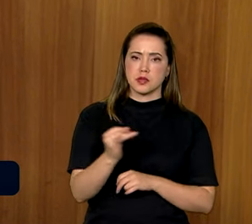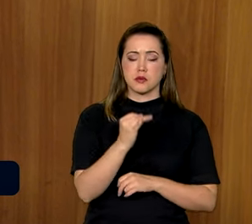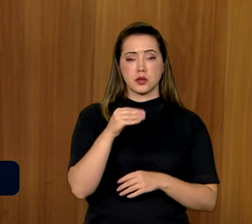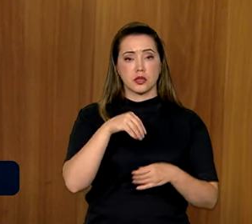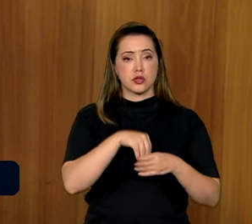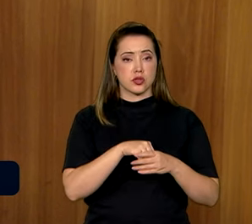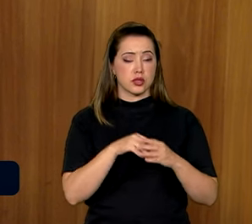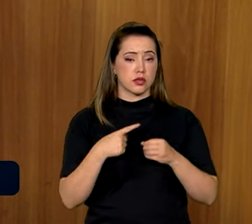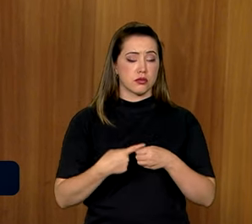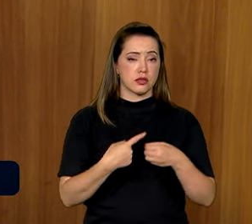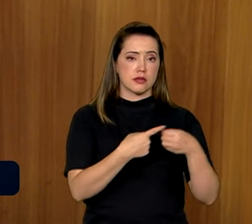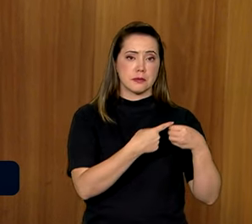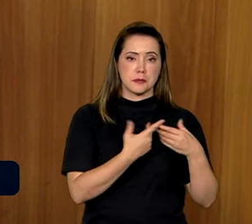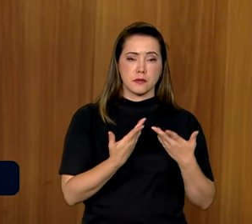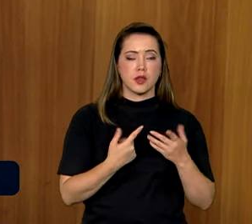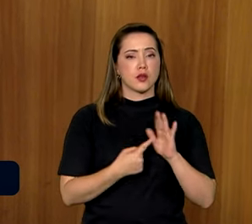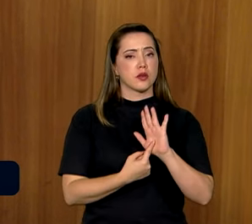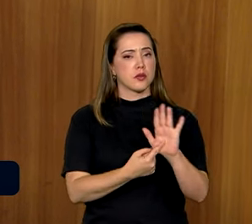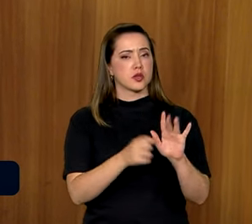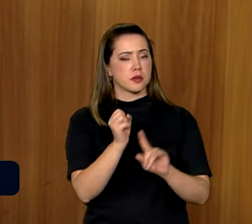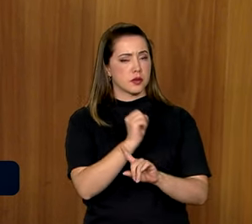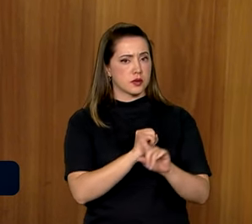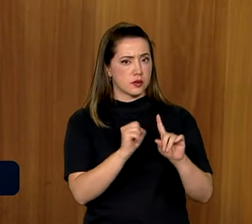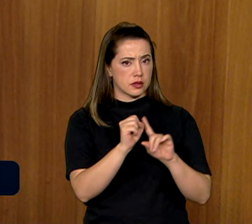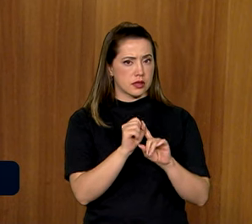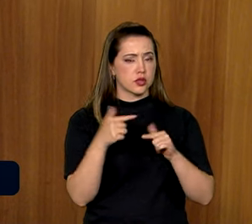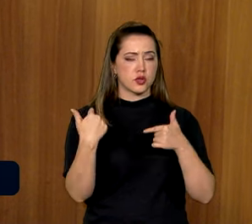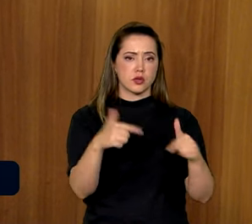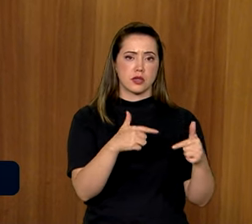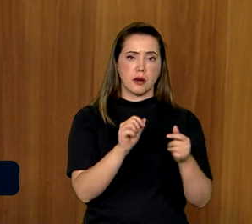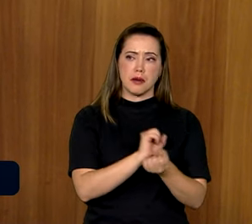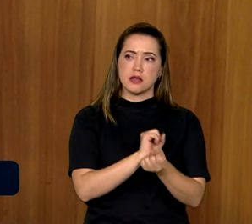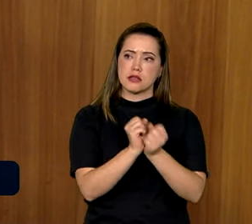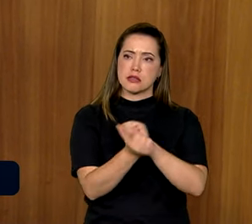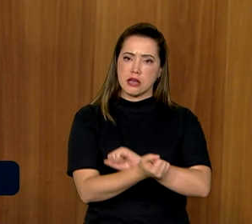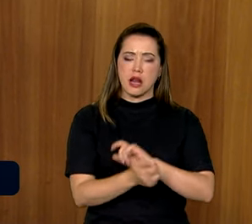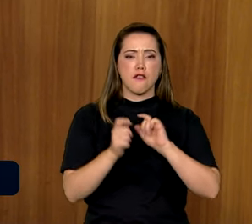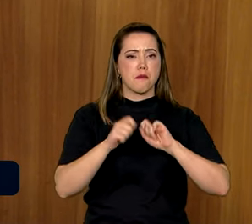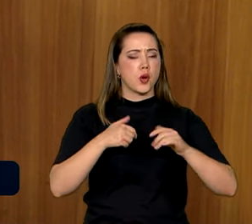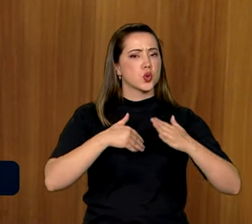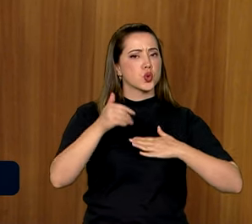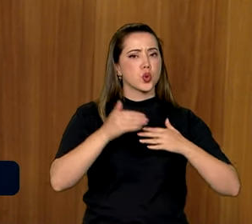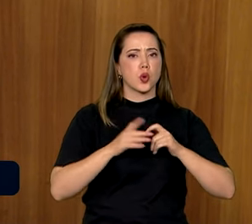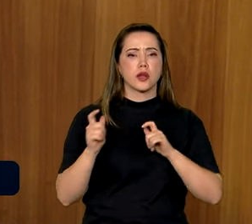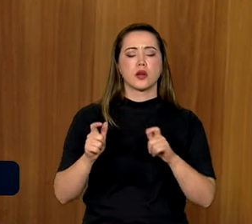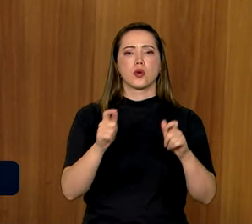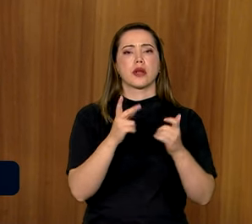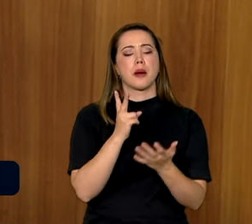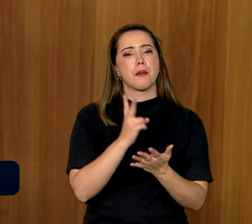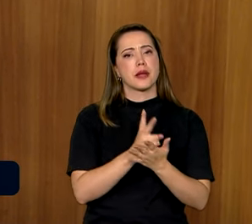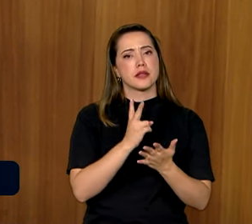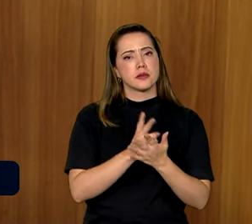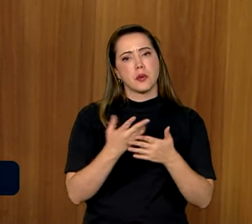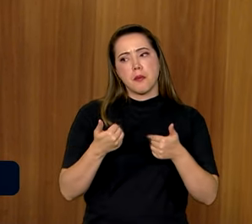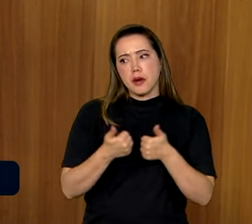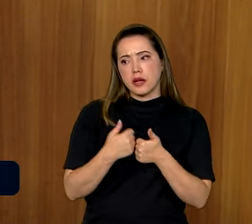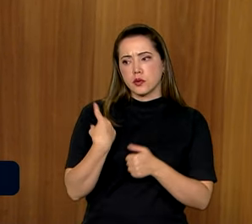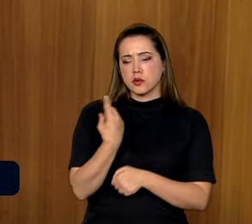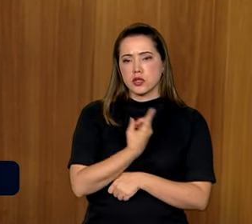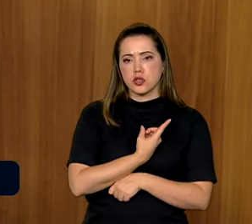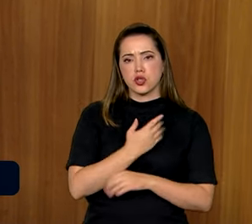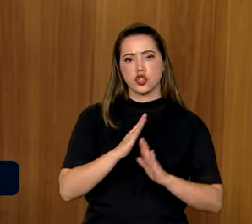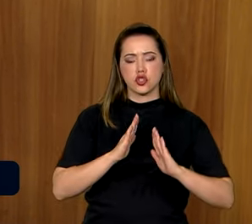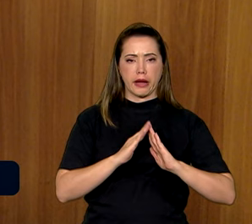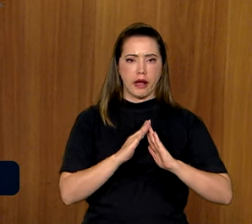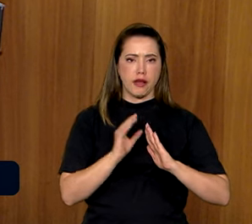da cidade, das zonas urbanas, e o sinaliza para a sociedade que o trabalho escravo pode estar em qualquer lugar, inclusive muito próximo da gente, dentro da nossa